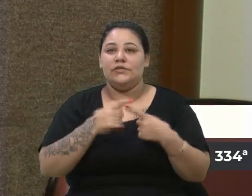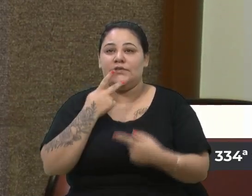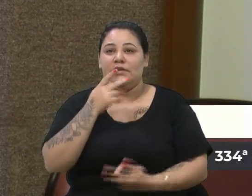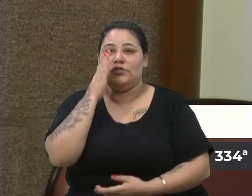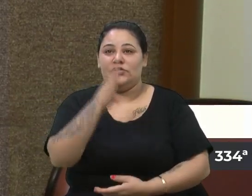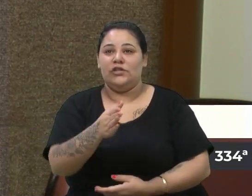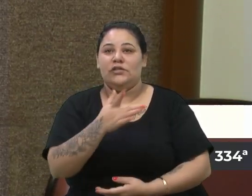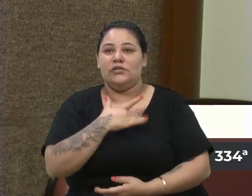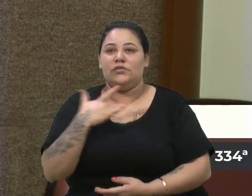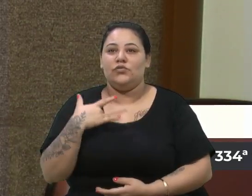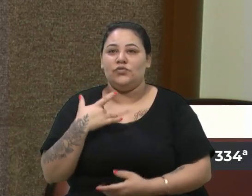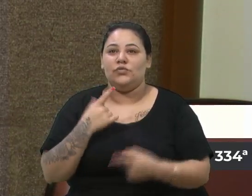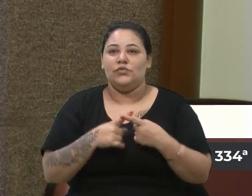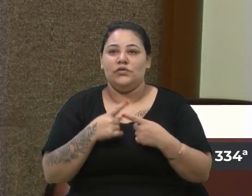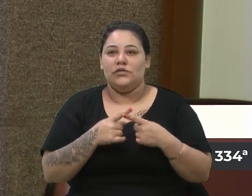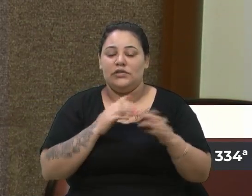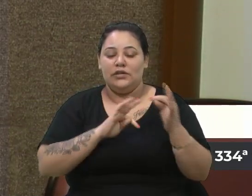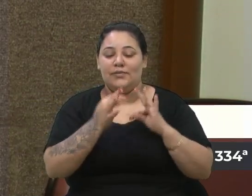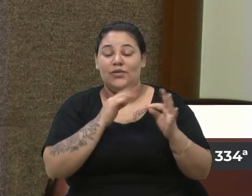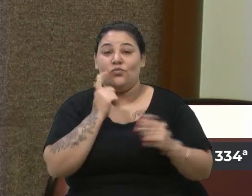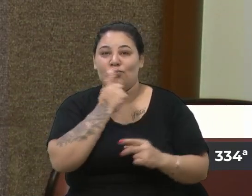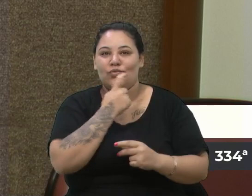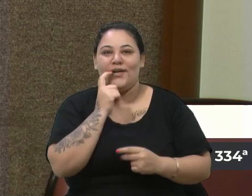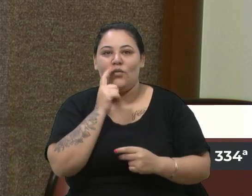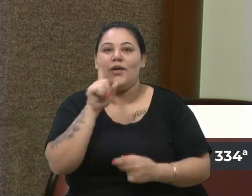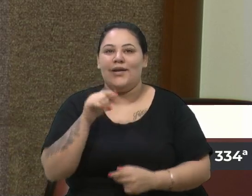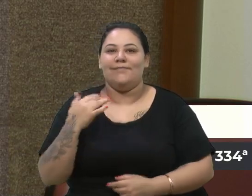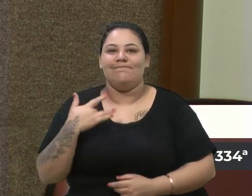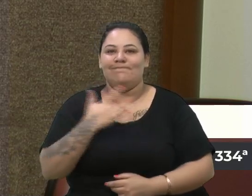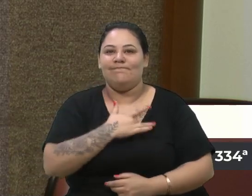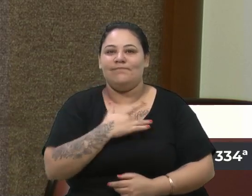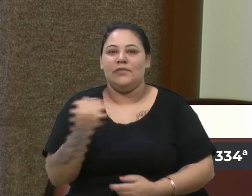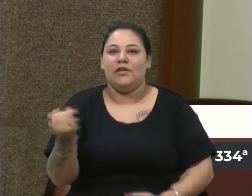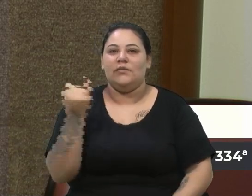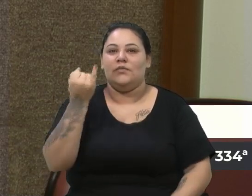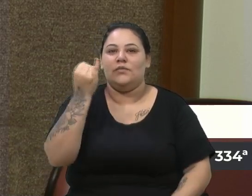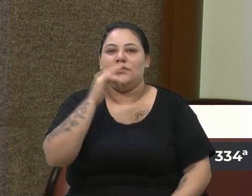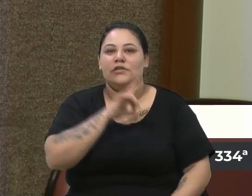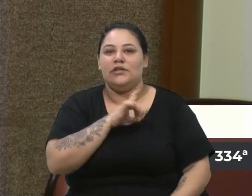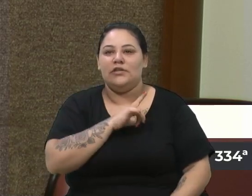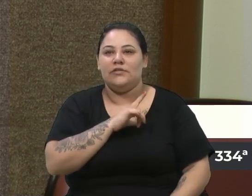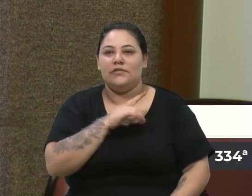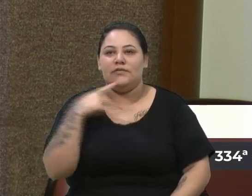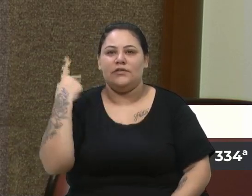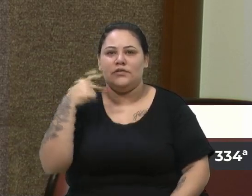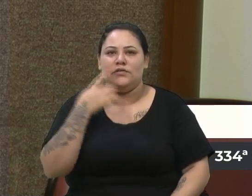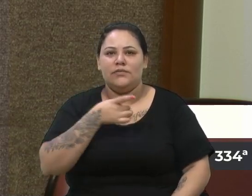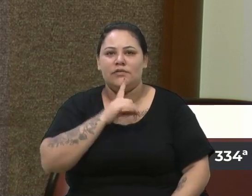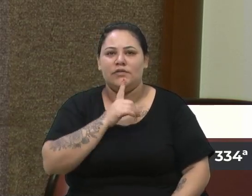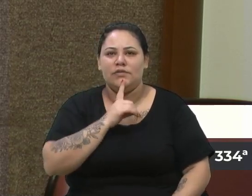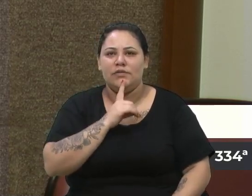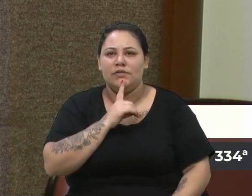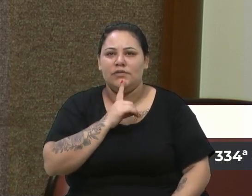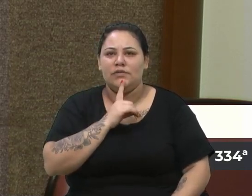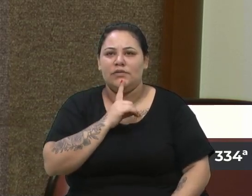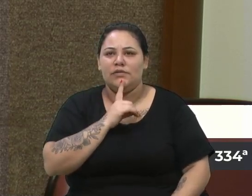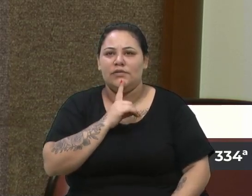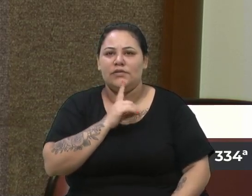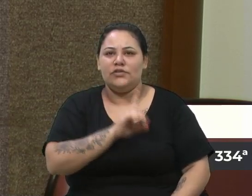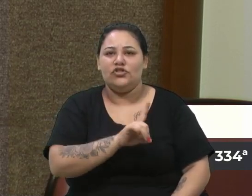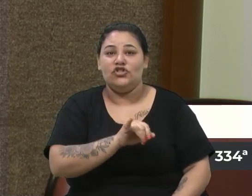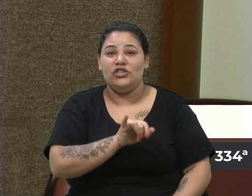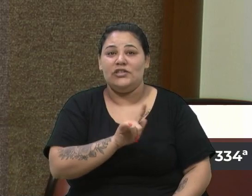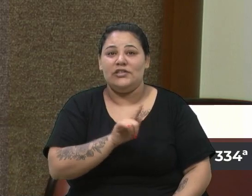saúde quando fala de tratamento bucal. A importância que tem, vereador Menegúcio, acho que resumiu a questão da dignidade.